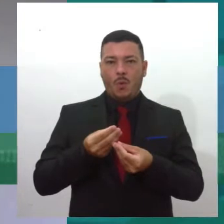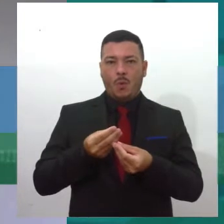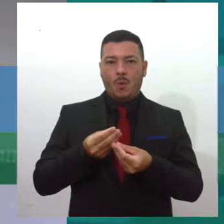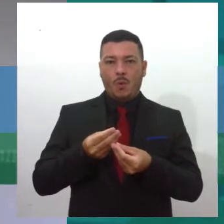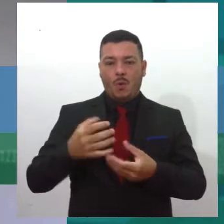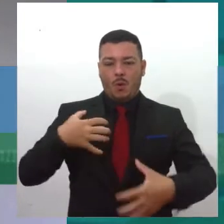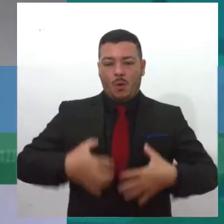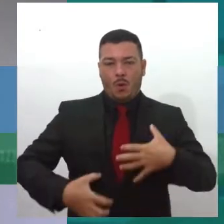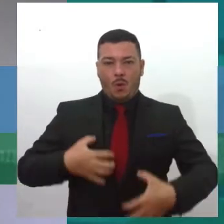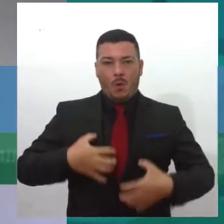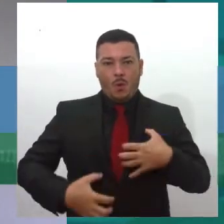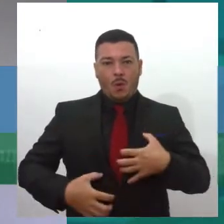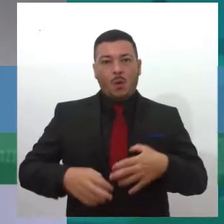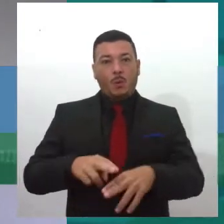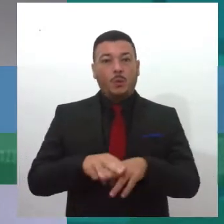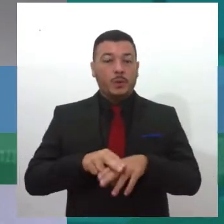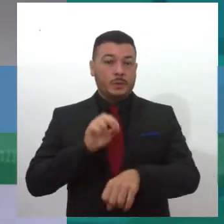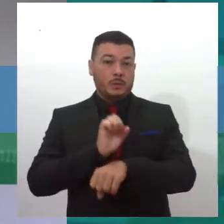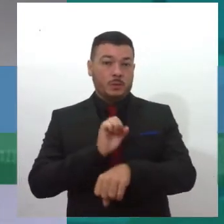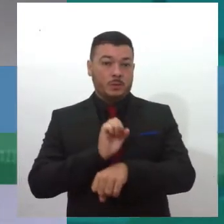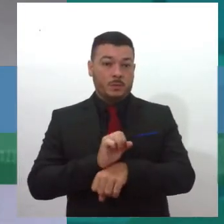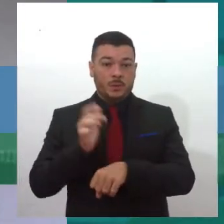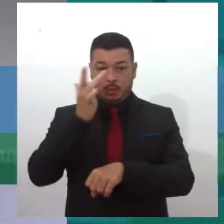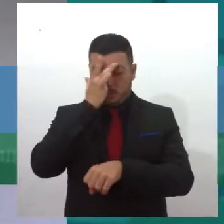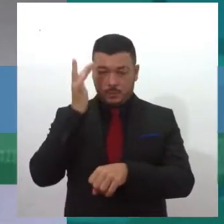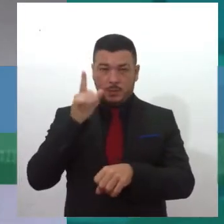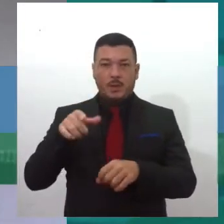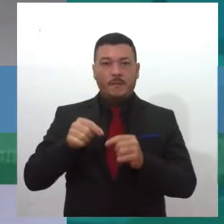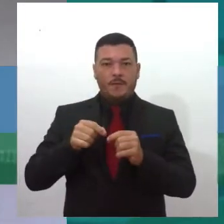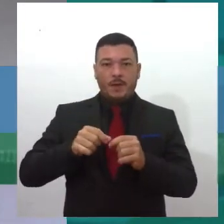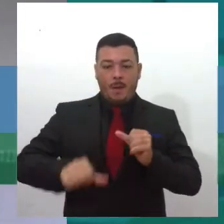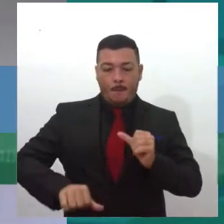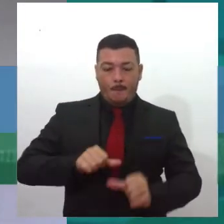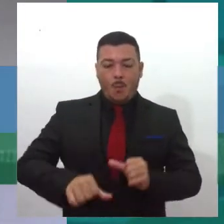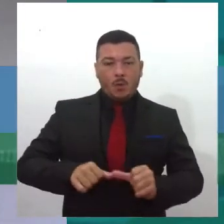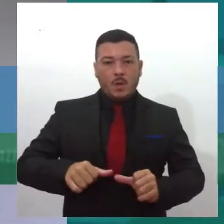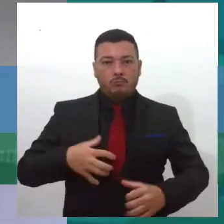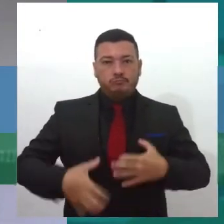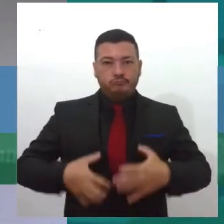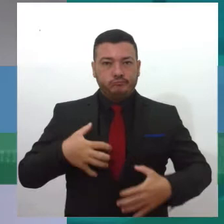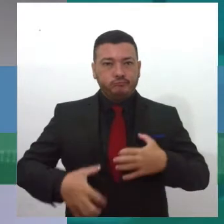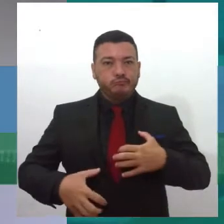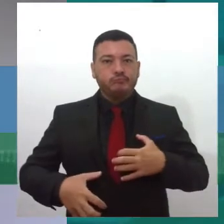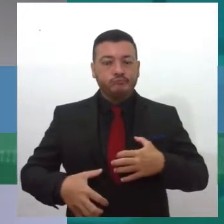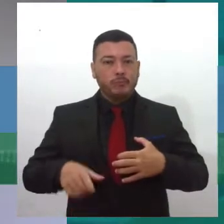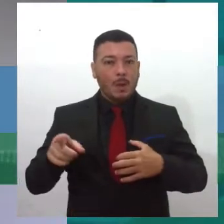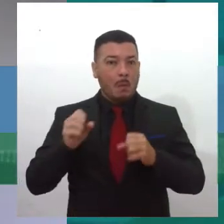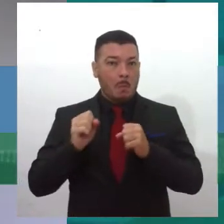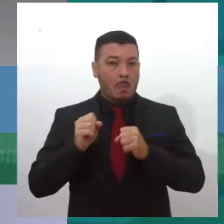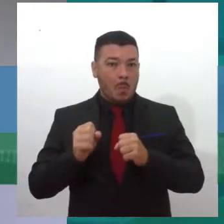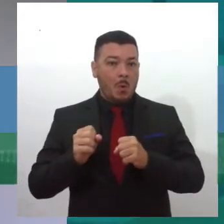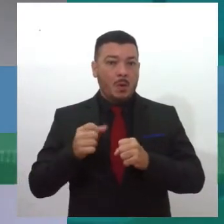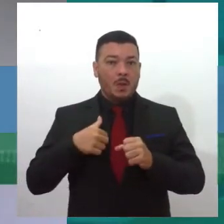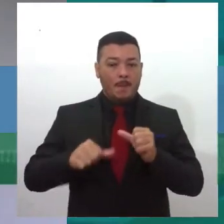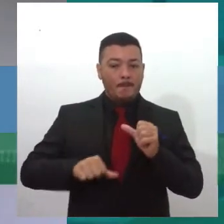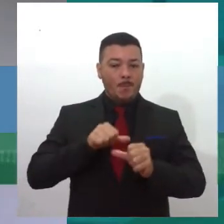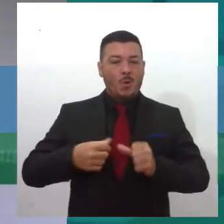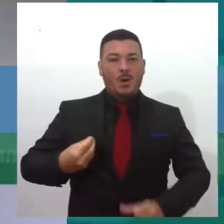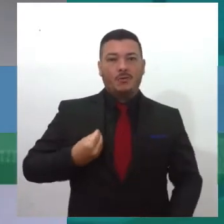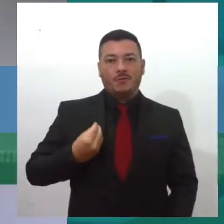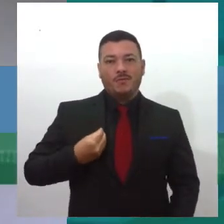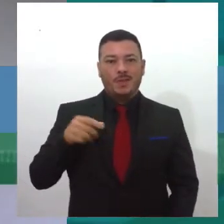processo é debilitante, aí a pessoa é submetida a um transplante, né, que aí, realmente, ela pode ter essa mudança de vida, né,